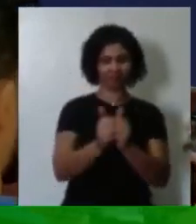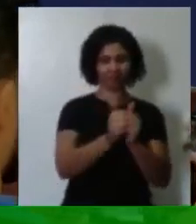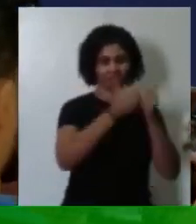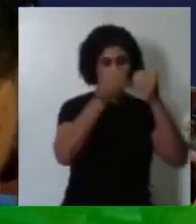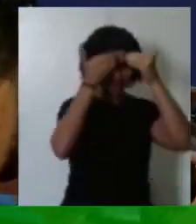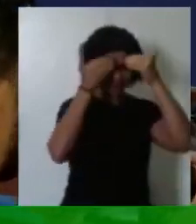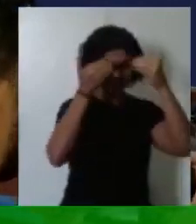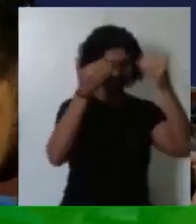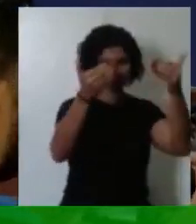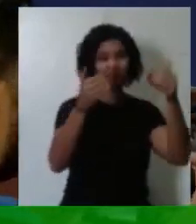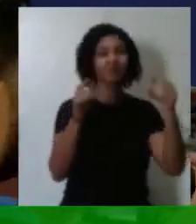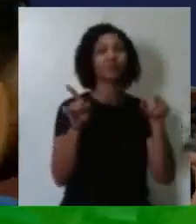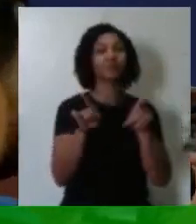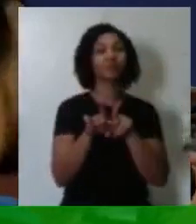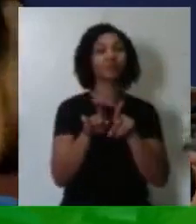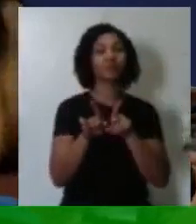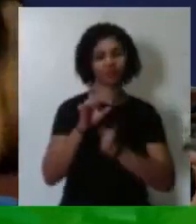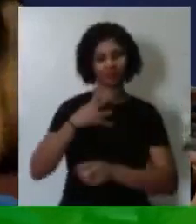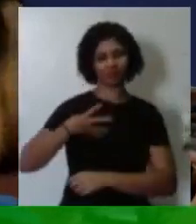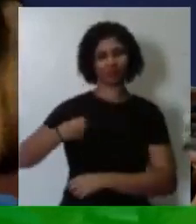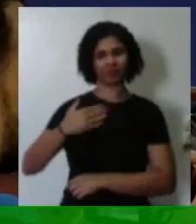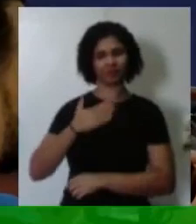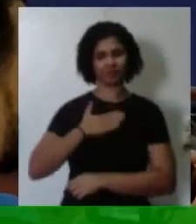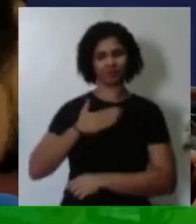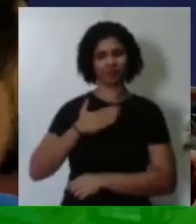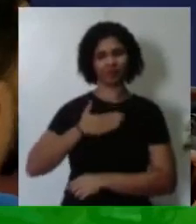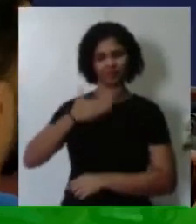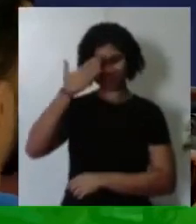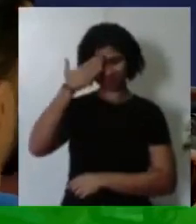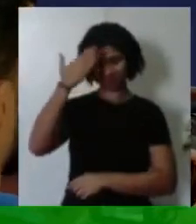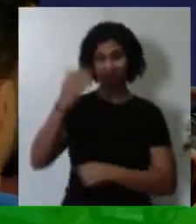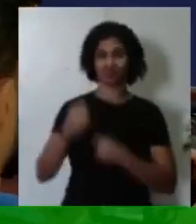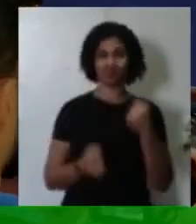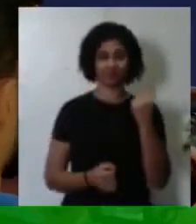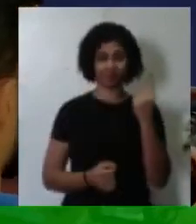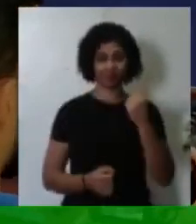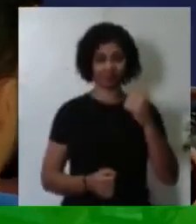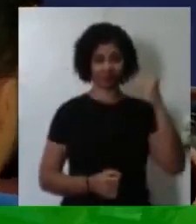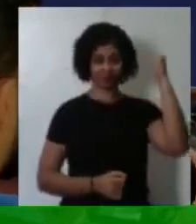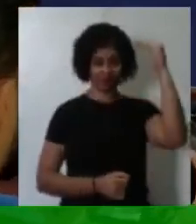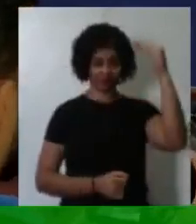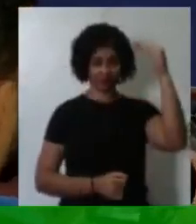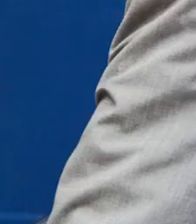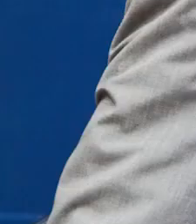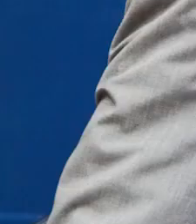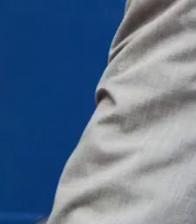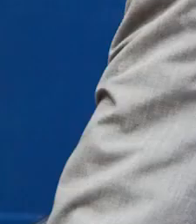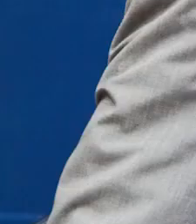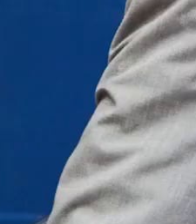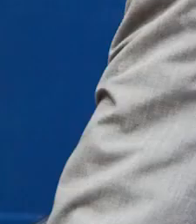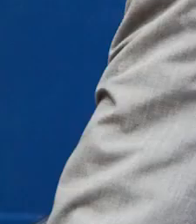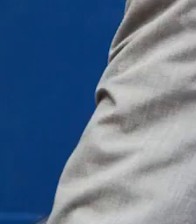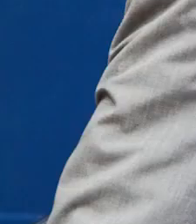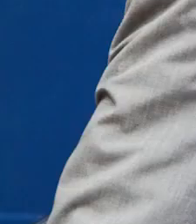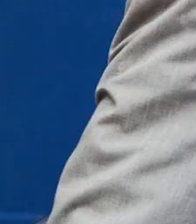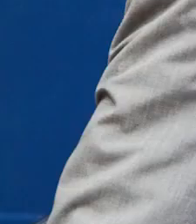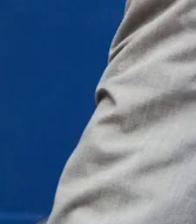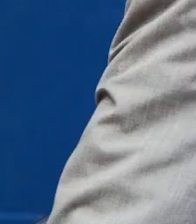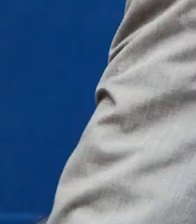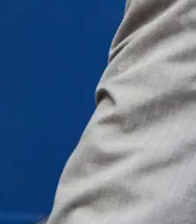aos meus filhos, ao Mazélio, que está aqui, o Felipe,